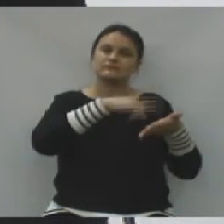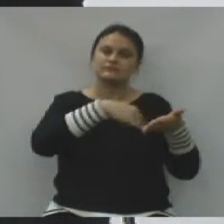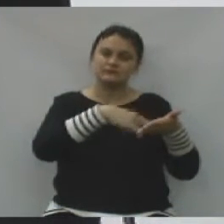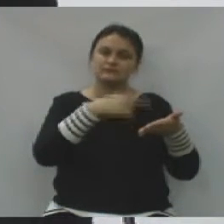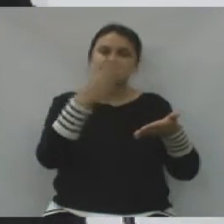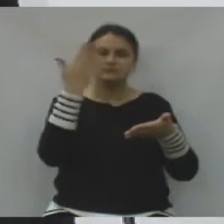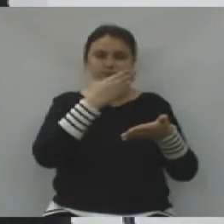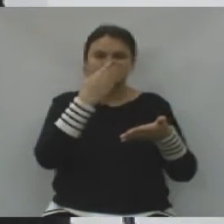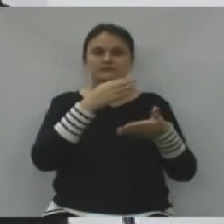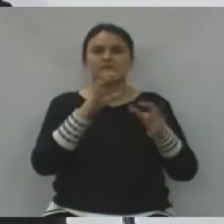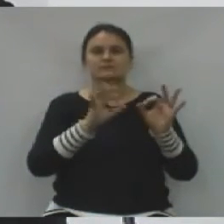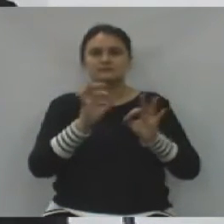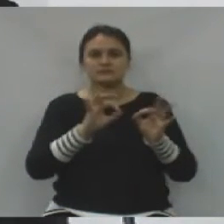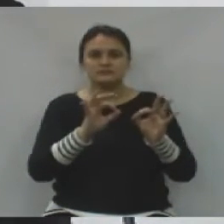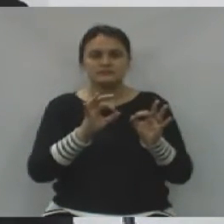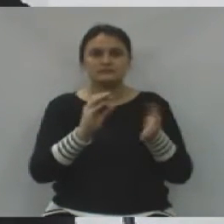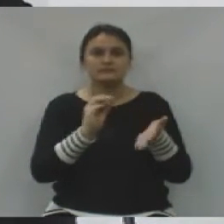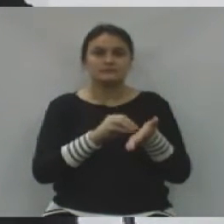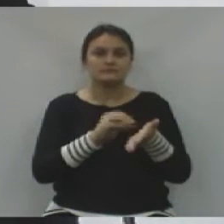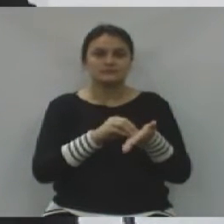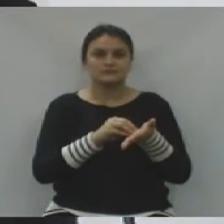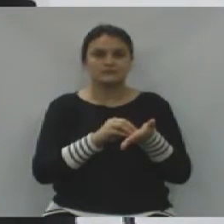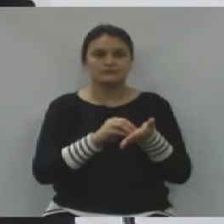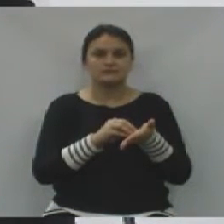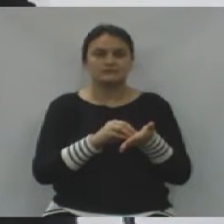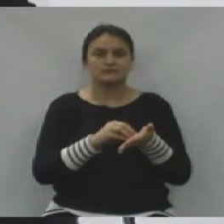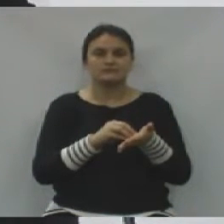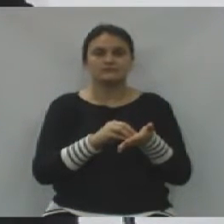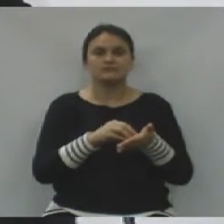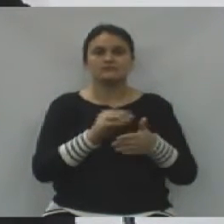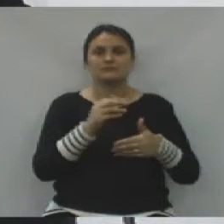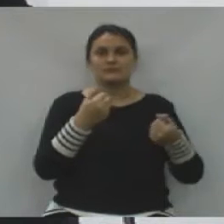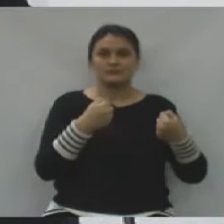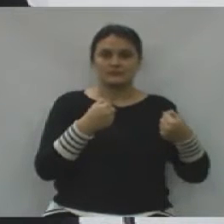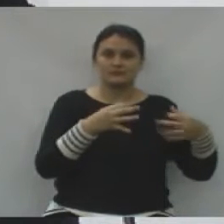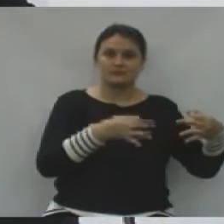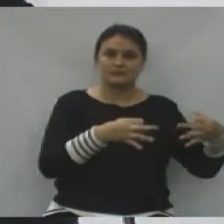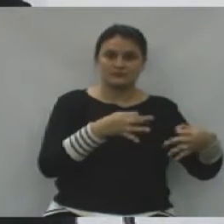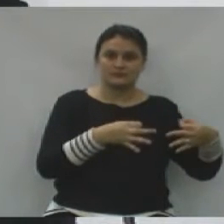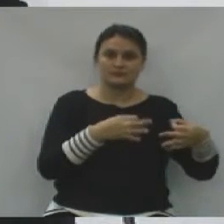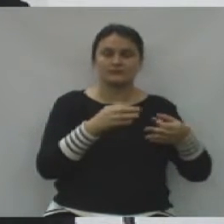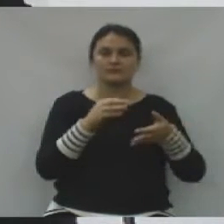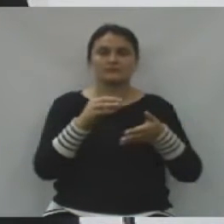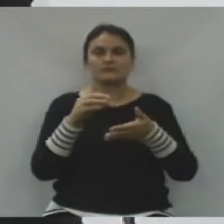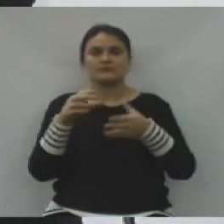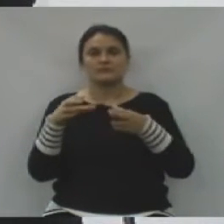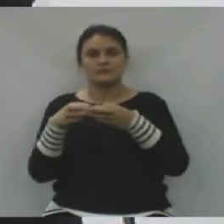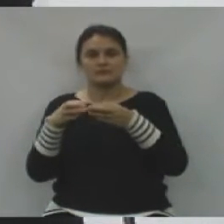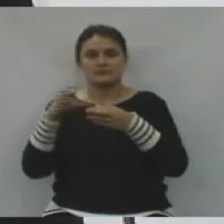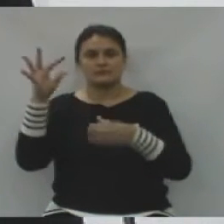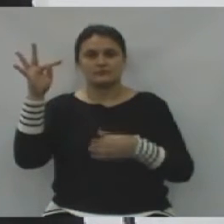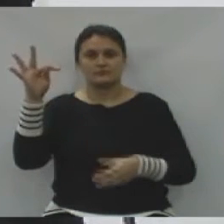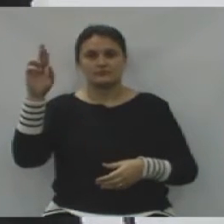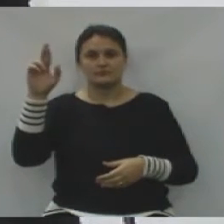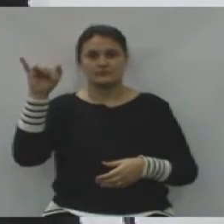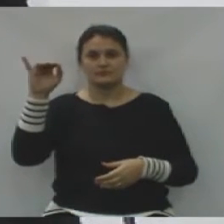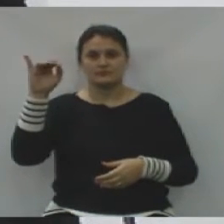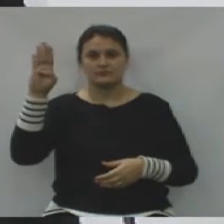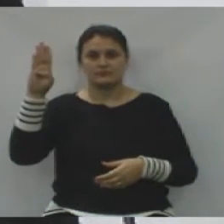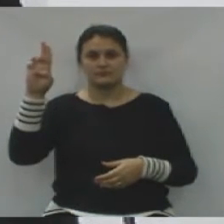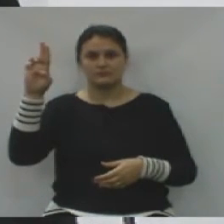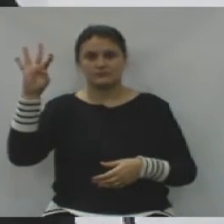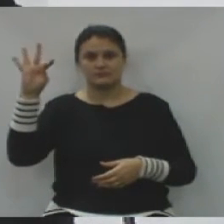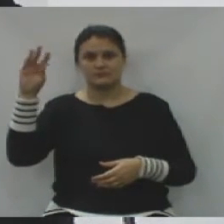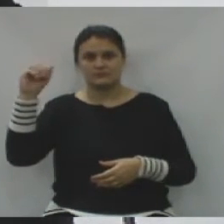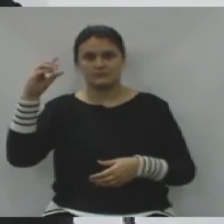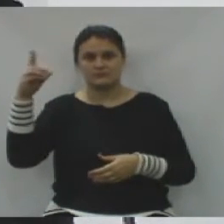houve um entendimento final, entre o jurídico, entre a tributação, o planejamento, e a chegada